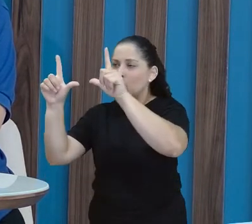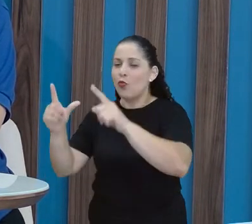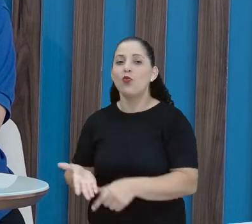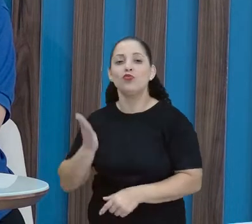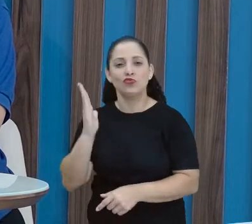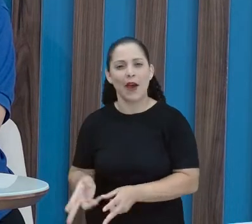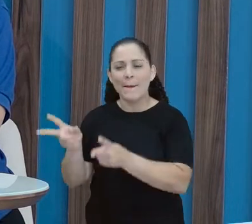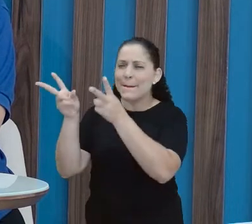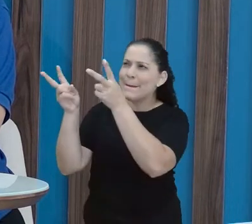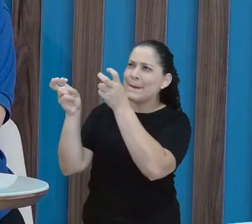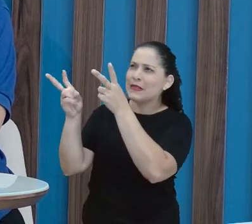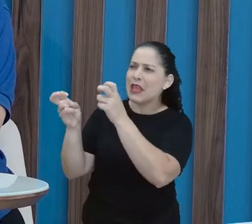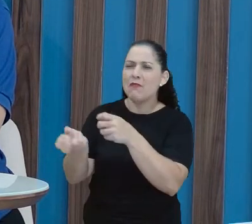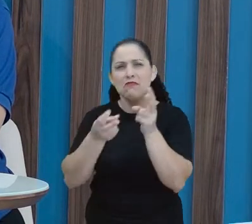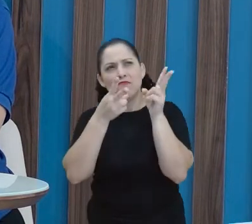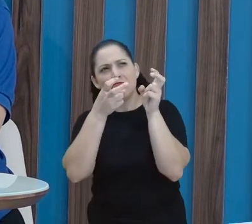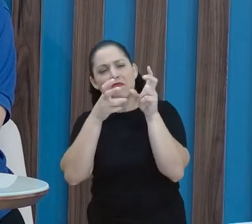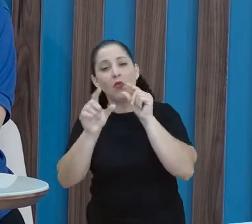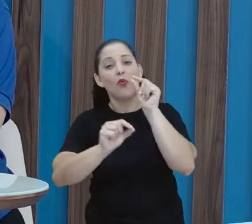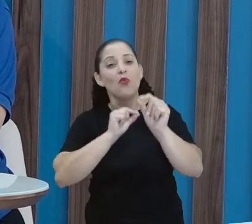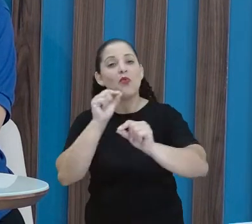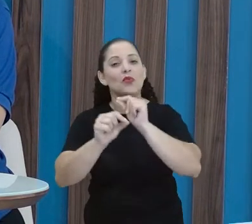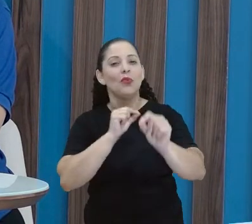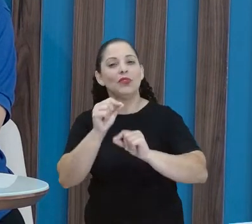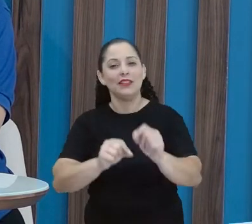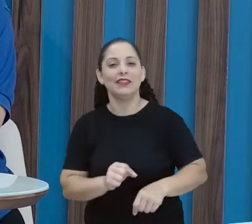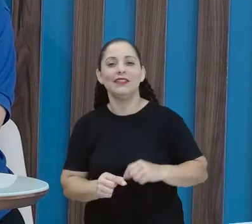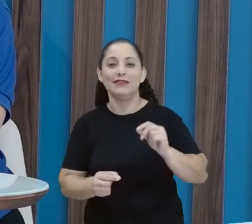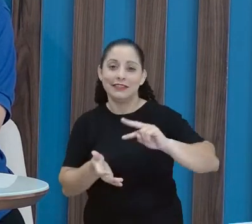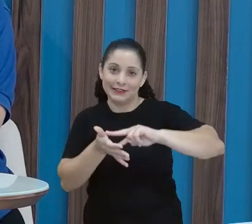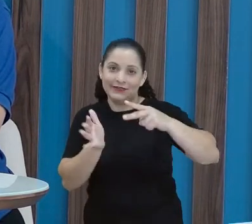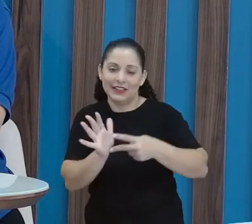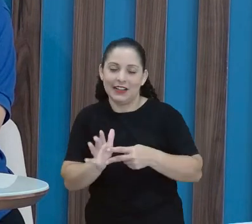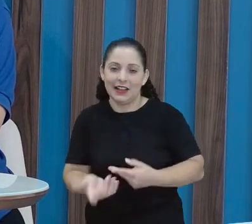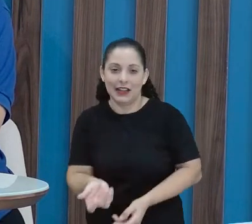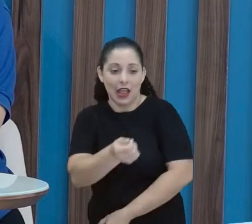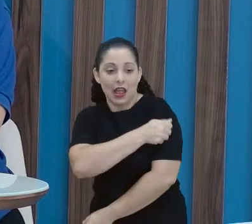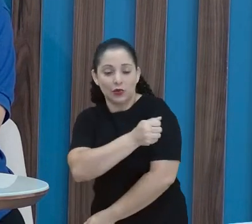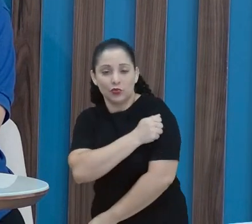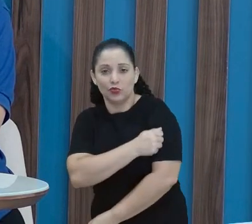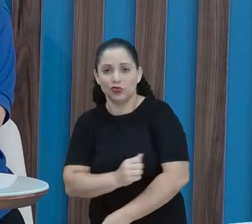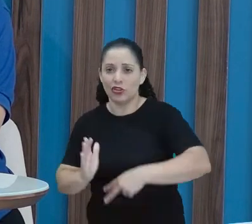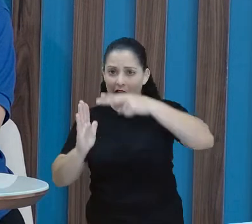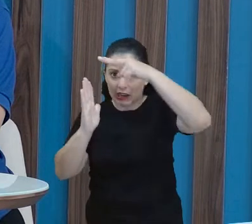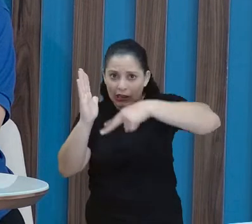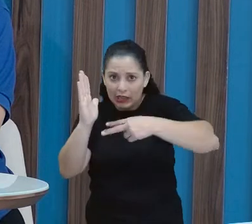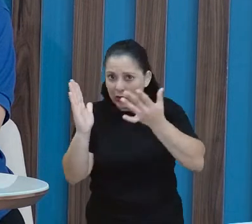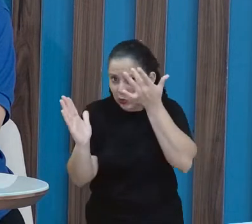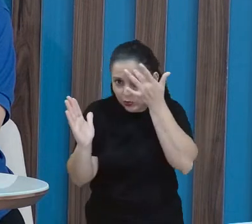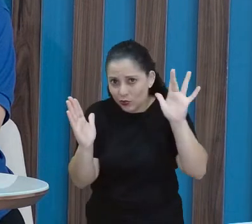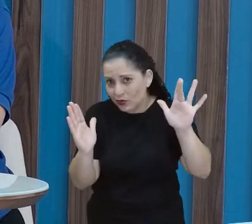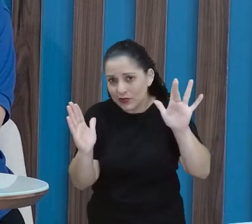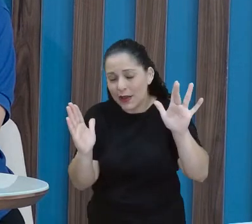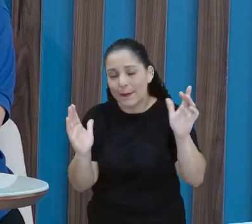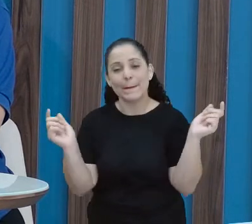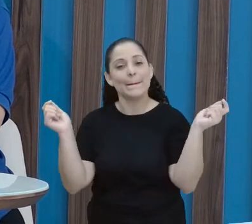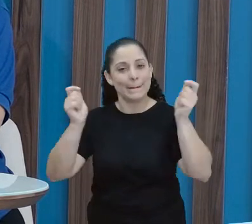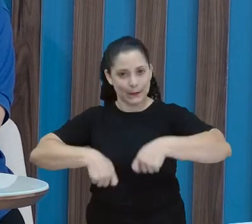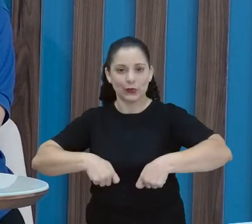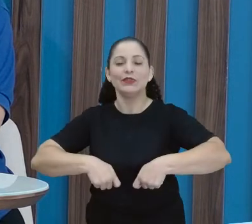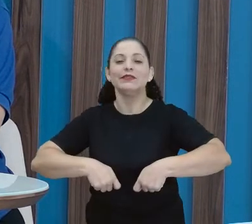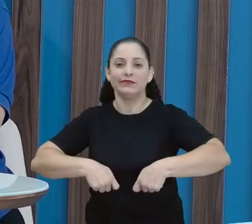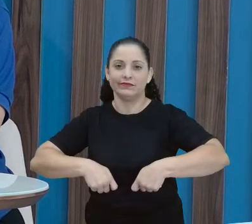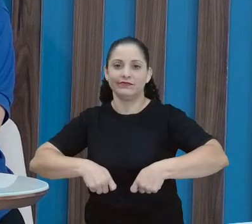Assim, os nossos estudantes que ainda não sabem ler, não lerem, ainda podem ser às leis, você ainda encontra aí umas